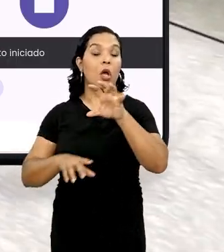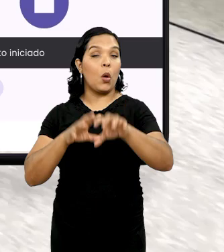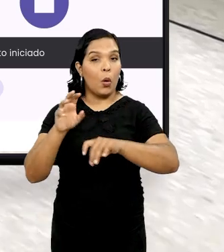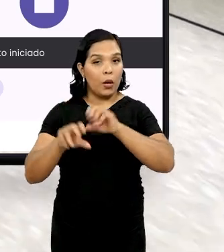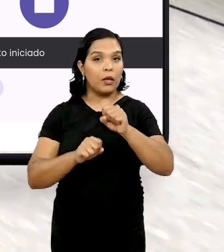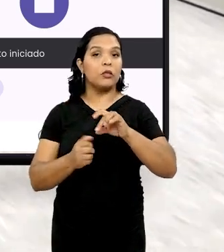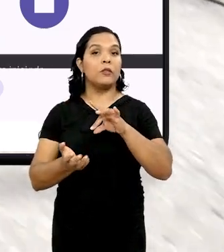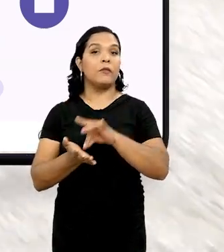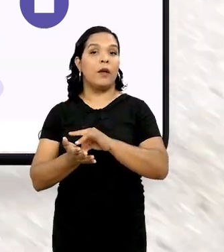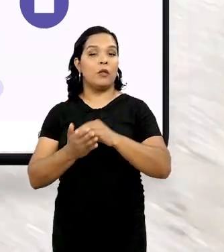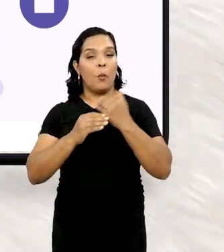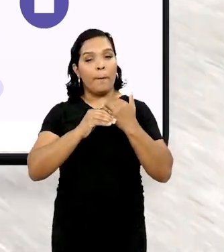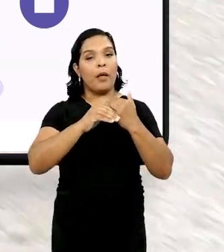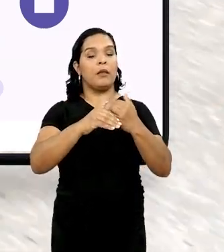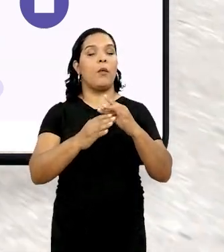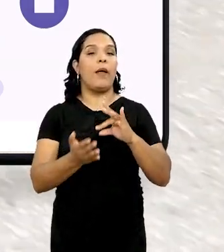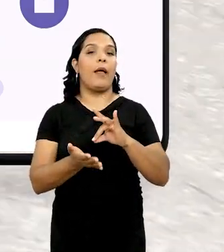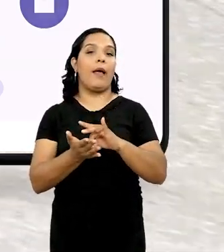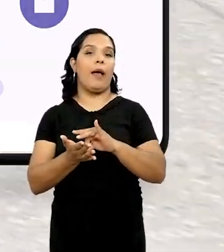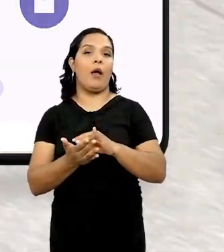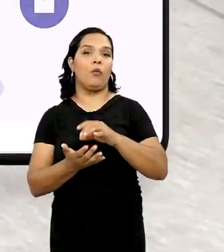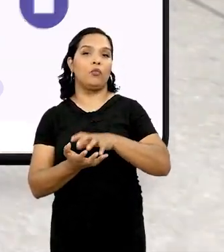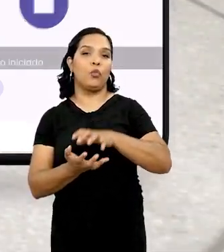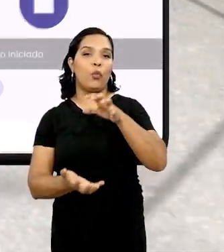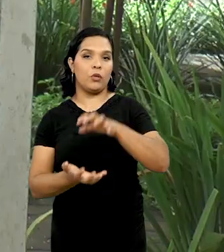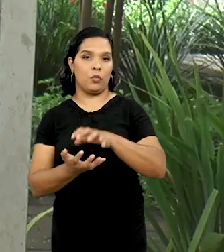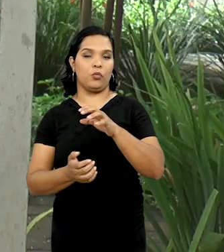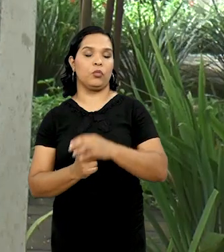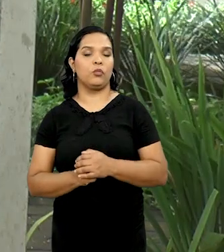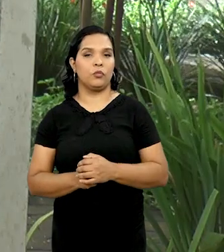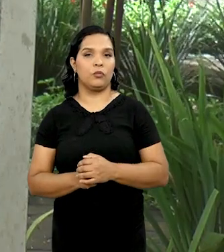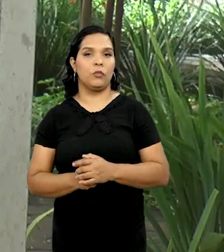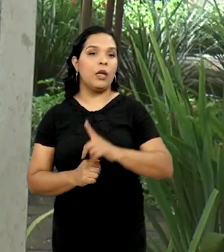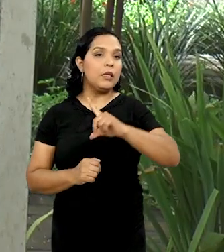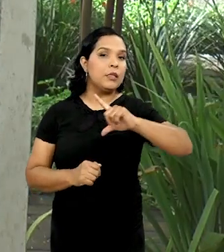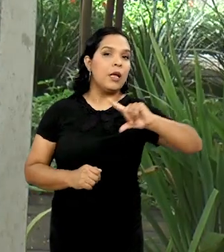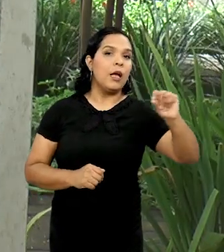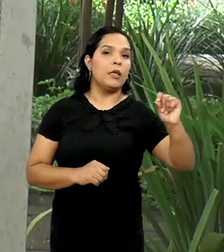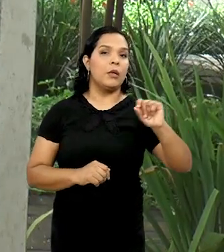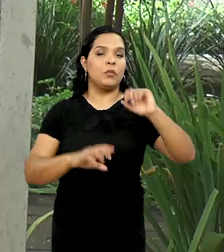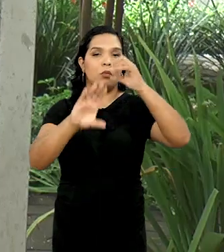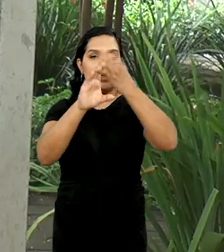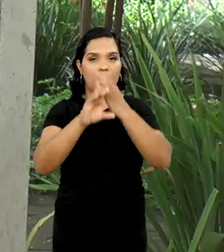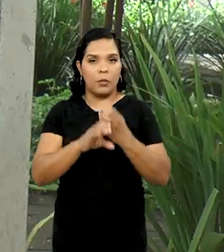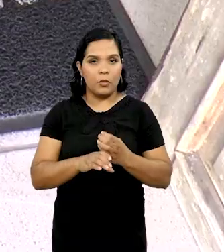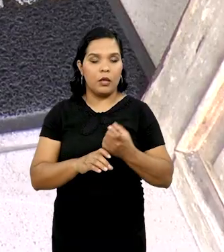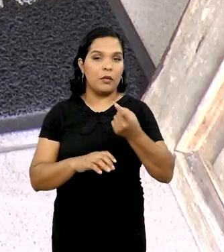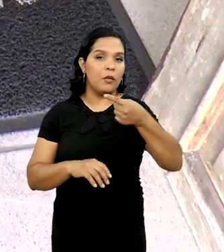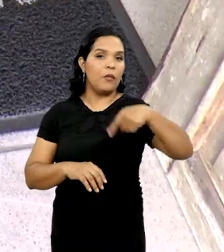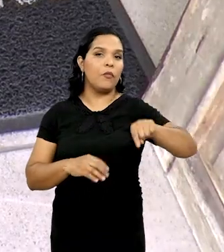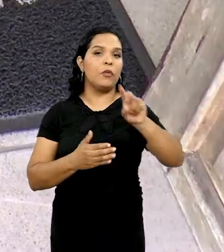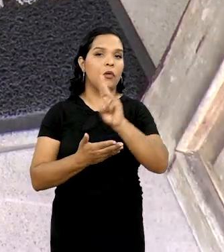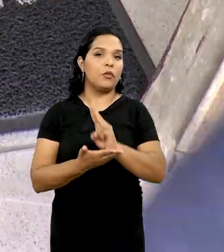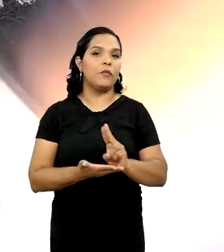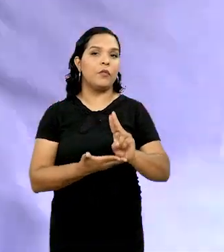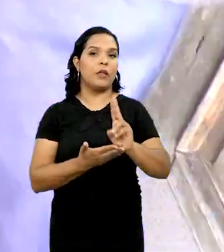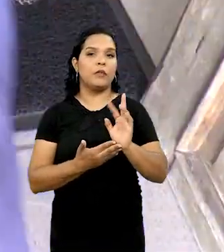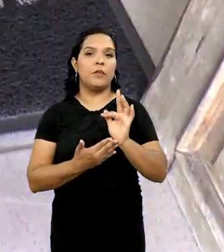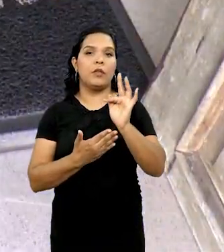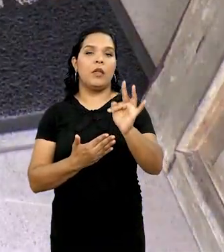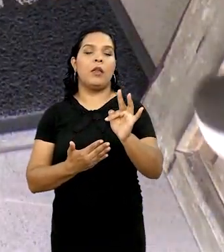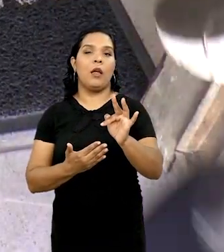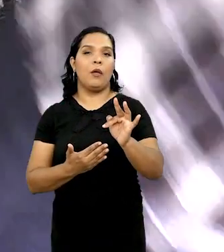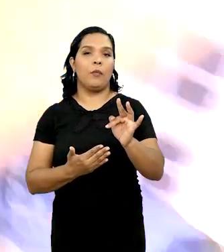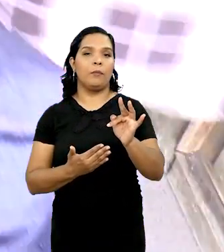a gente colete, de fato, o padrão real do idoso. Saímos do laboratório do NUTES e seguimos até a Universidade